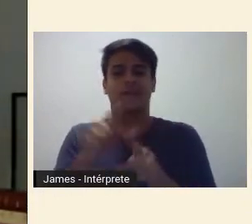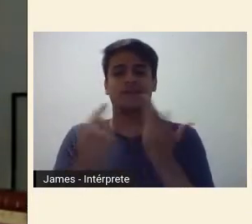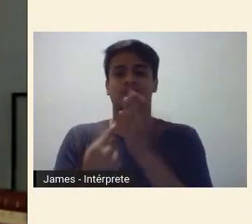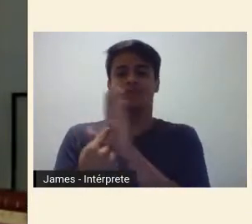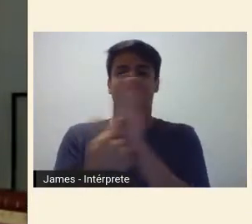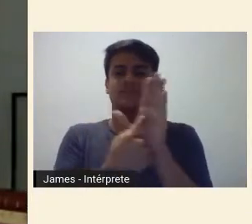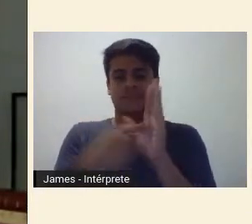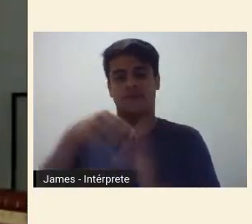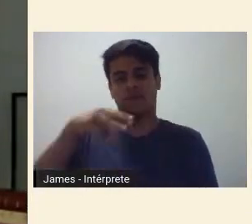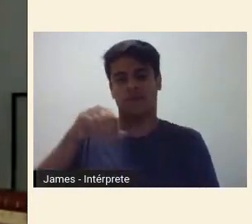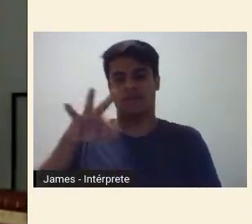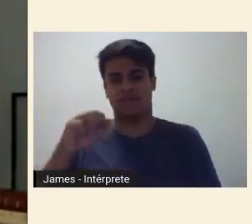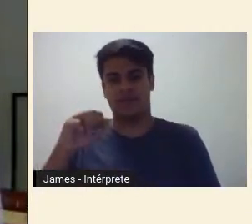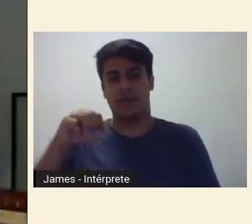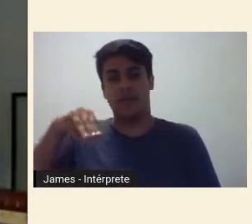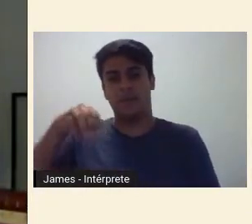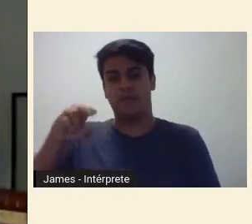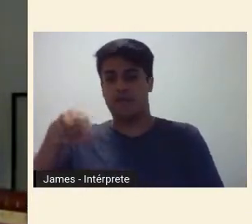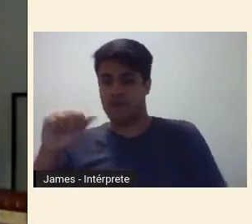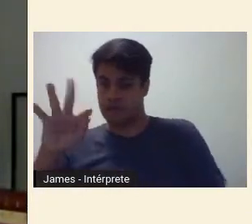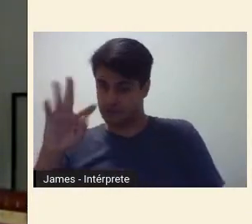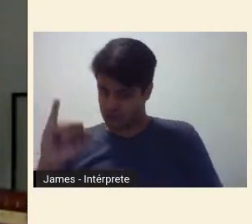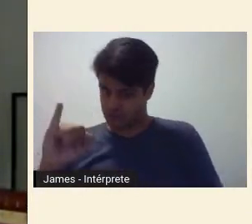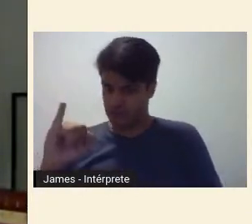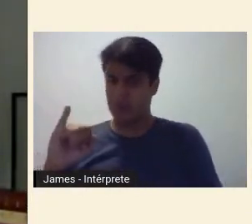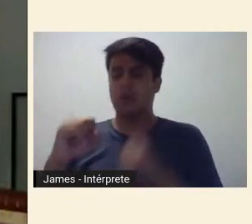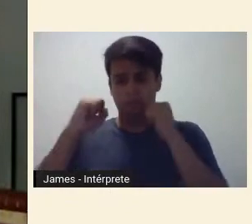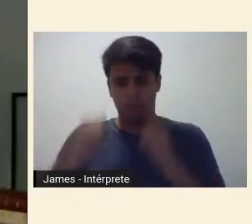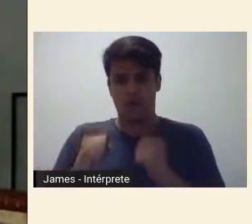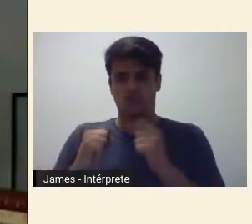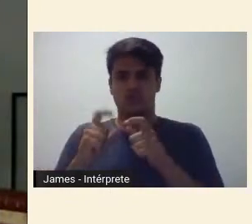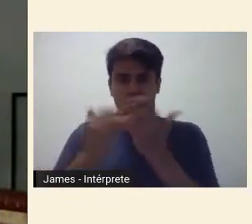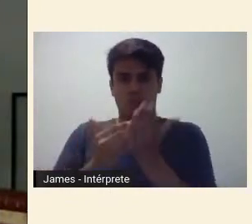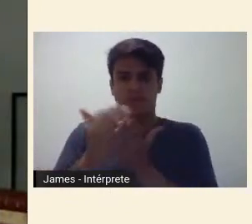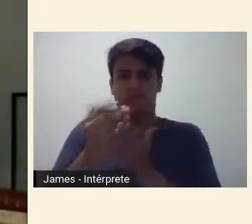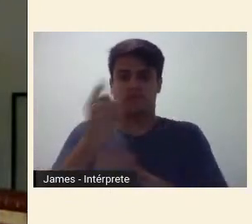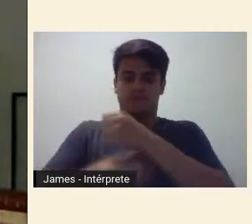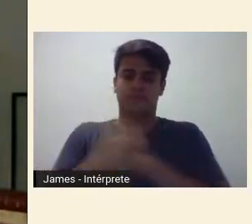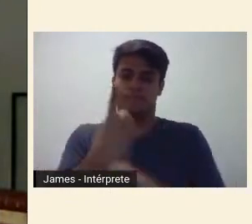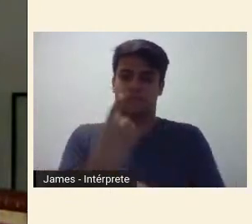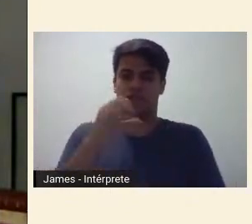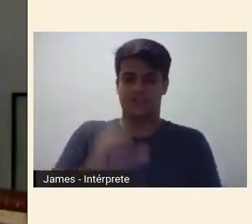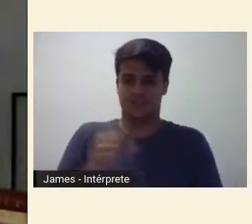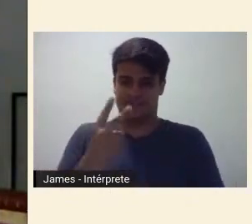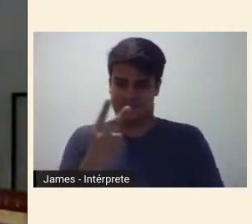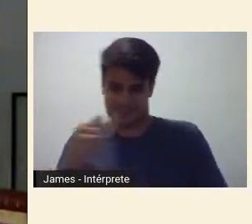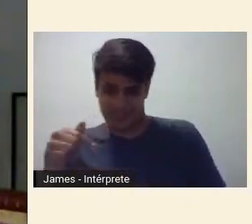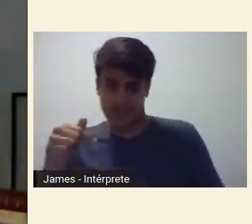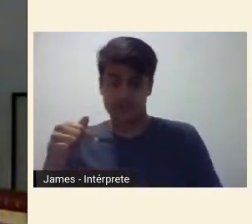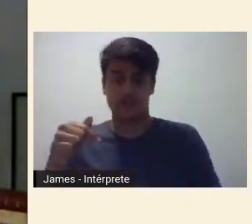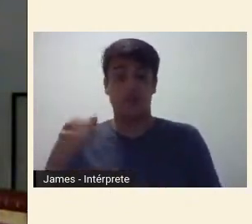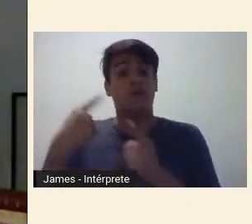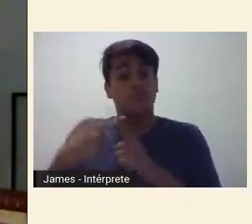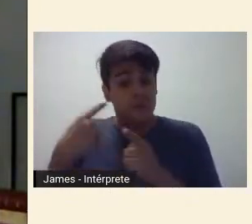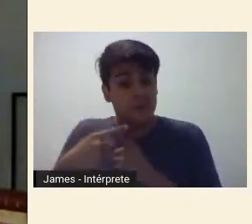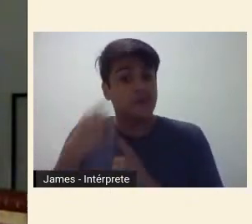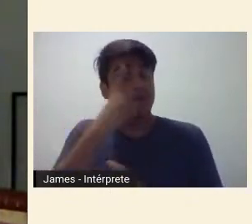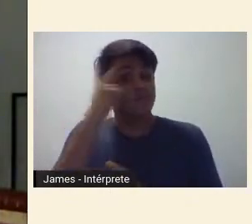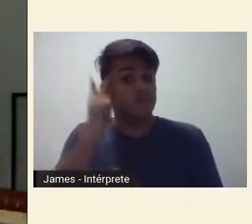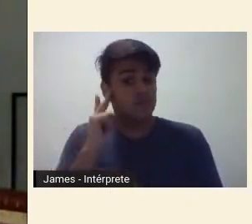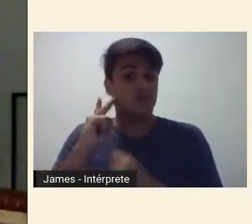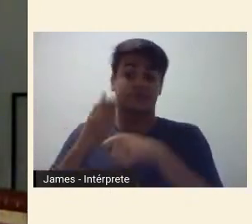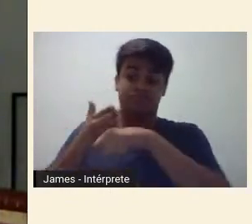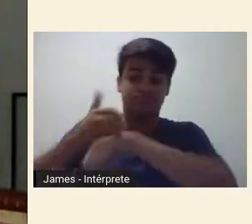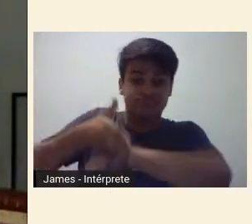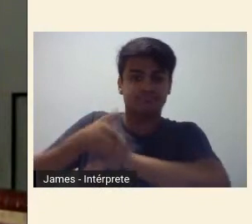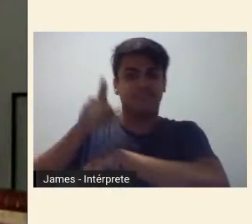A gente só pode falar desse grupo como origem 17 porque ele culminou com a participação desses personagens na semana